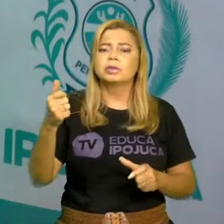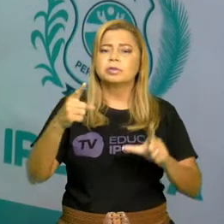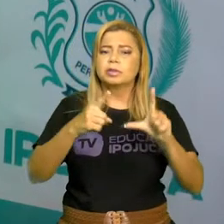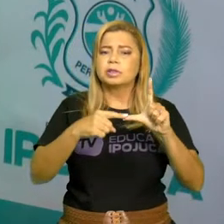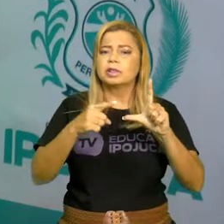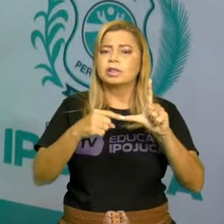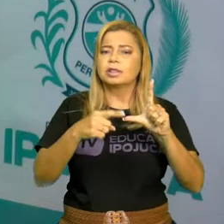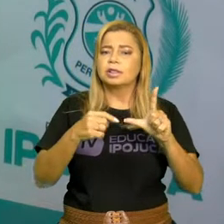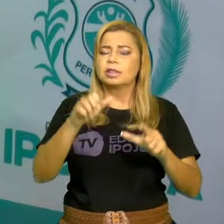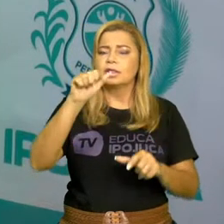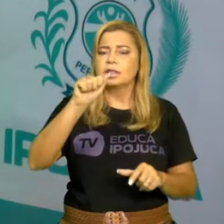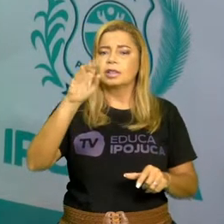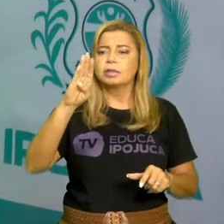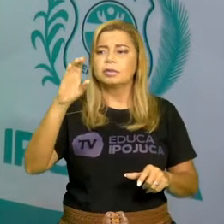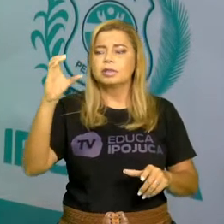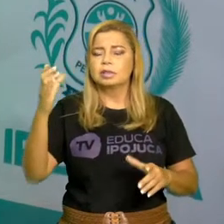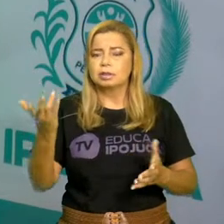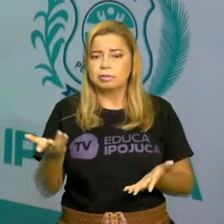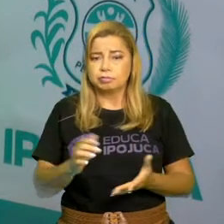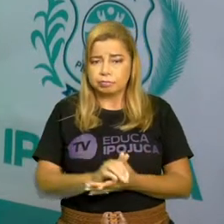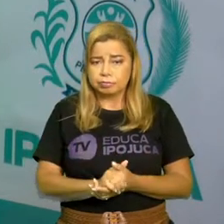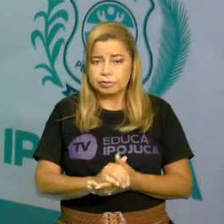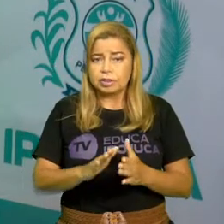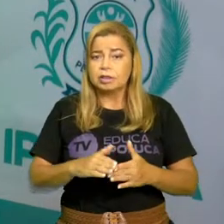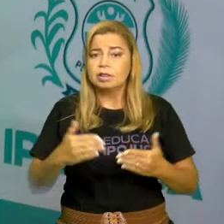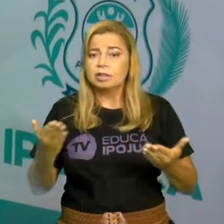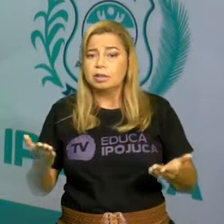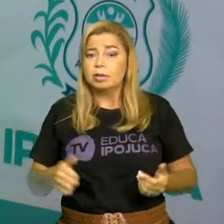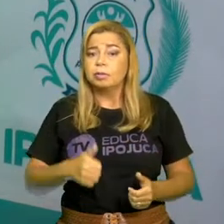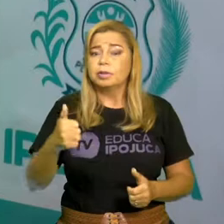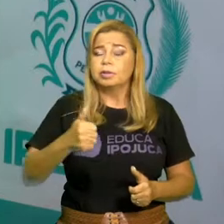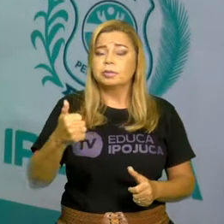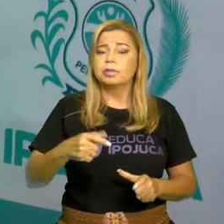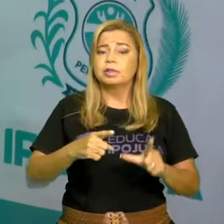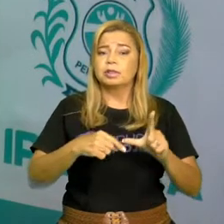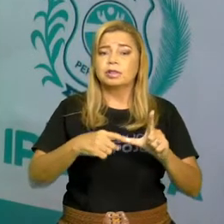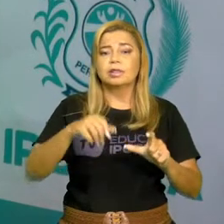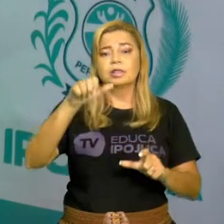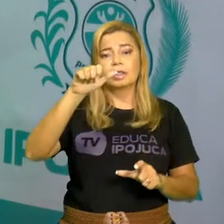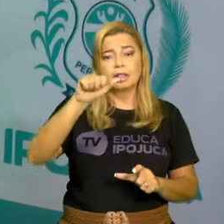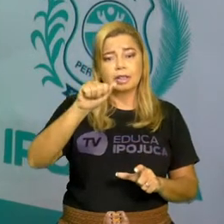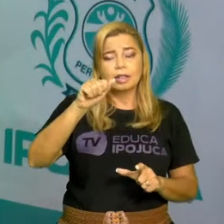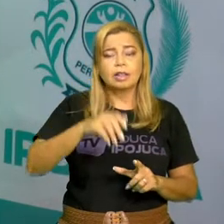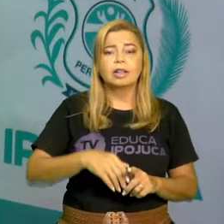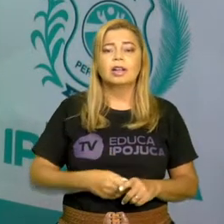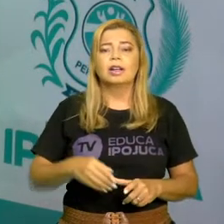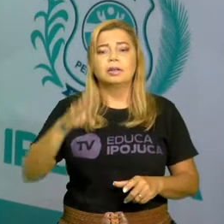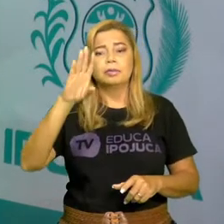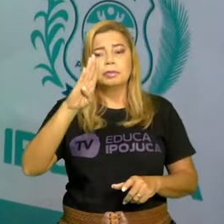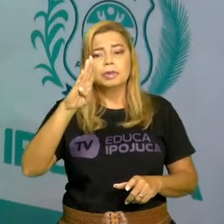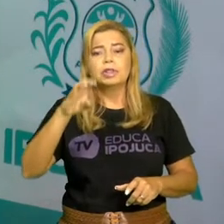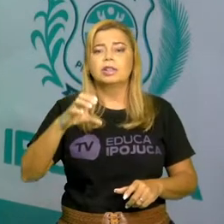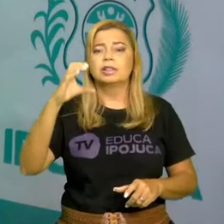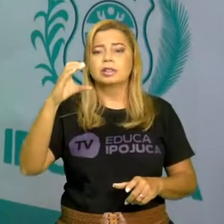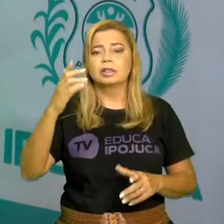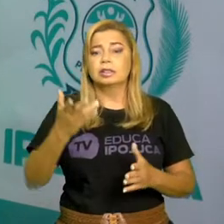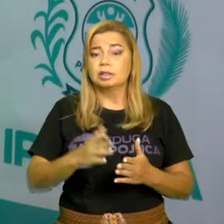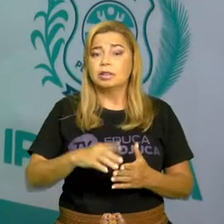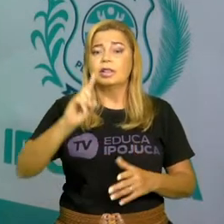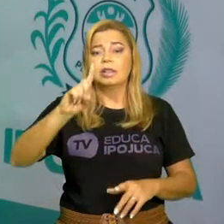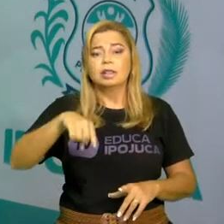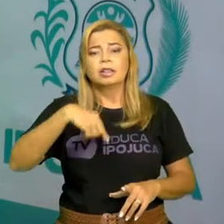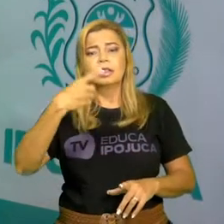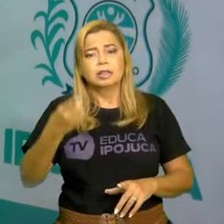Então a primeira letra vai ser A, e depois vem B. E se eu não tiver C? Você vai seguindo a ordem. Vem com E,